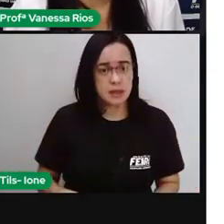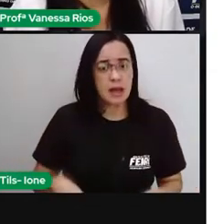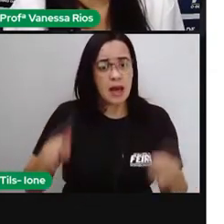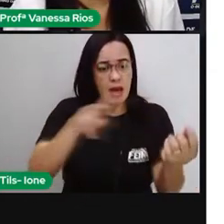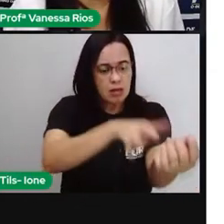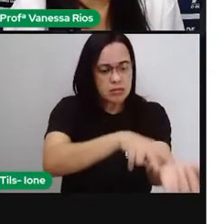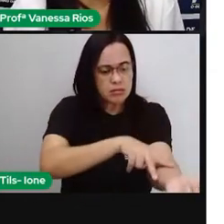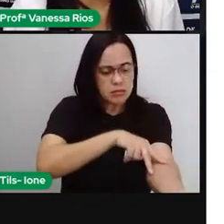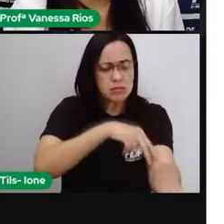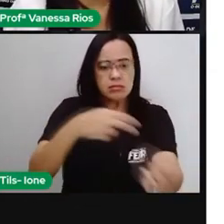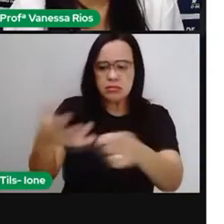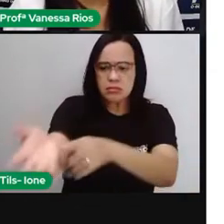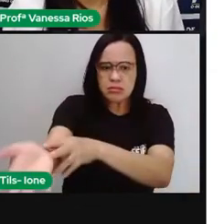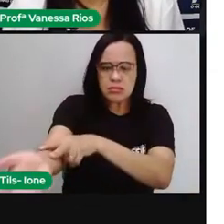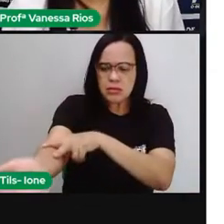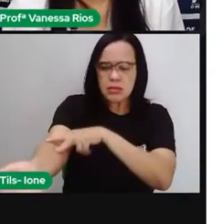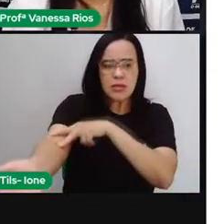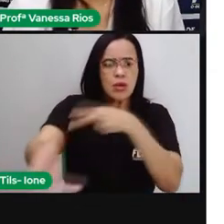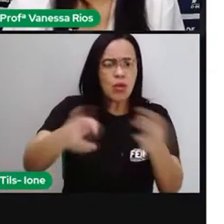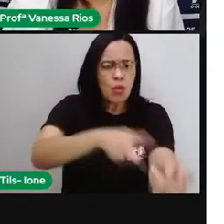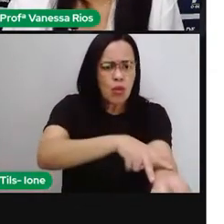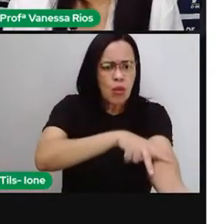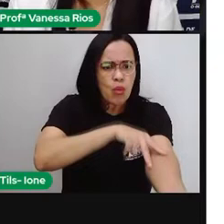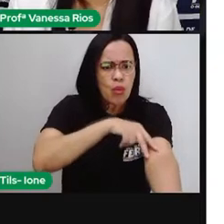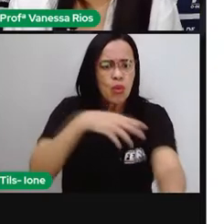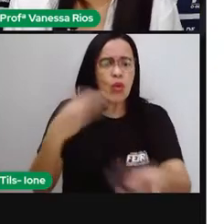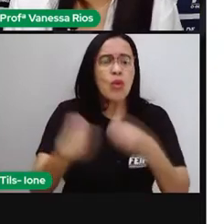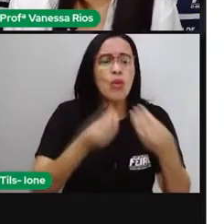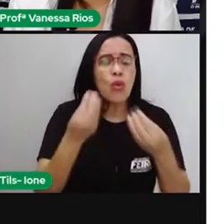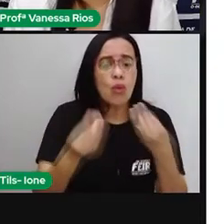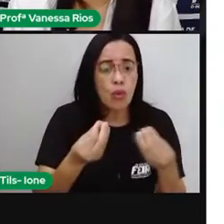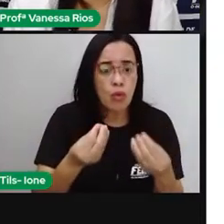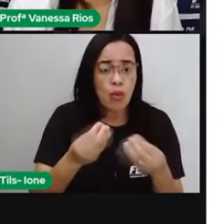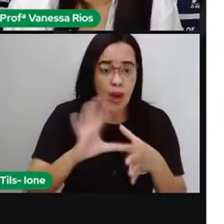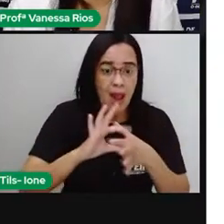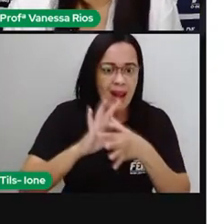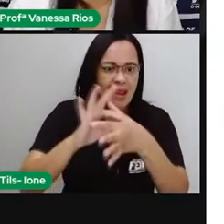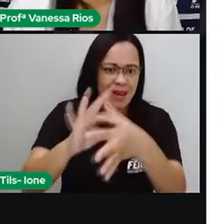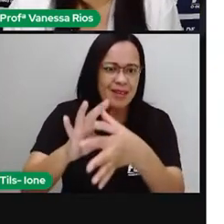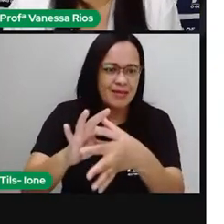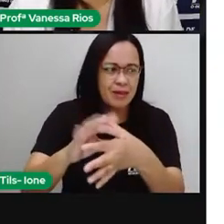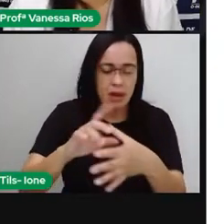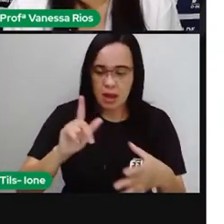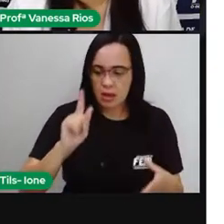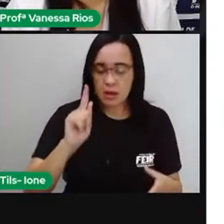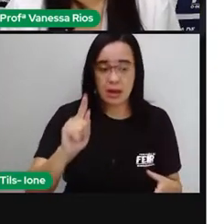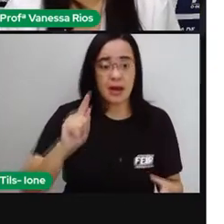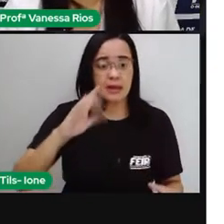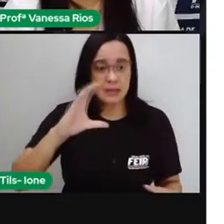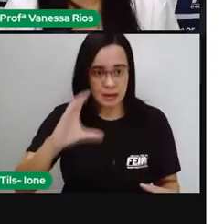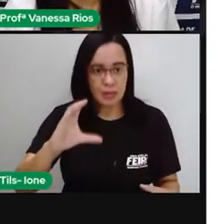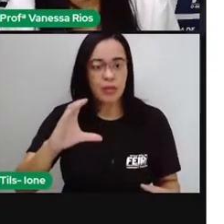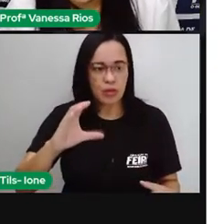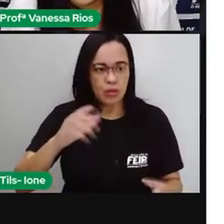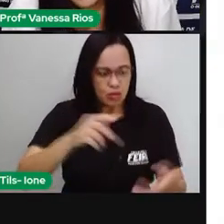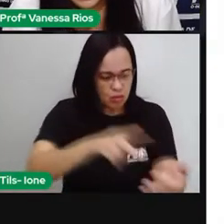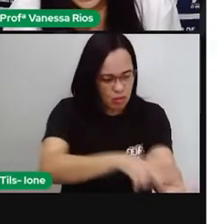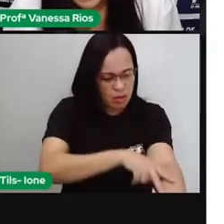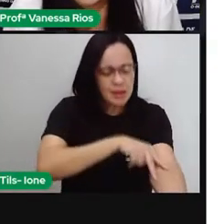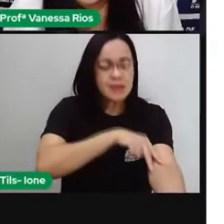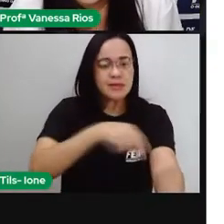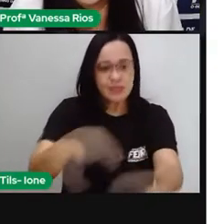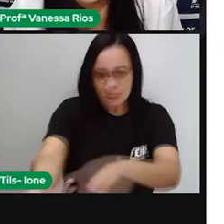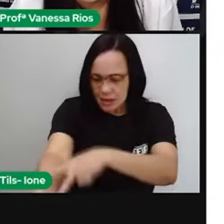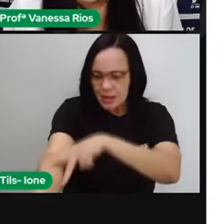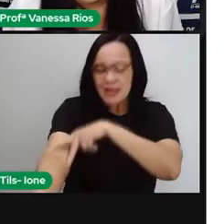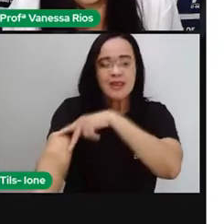transportam sangue aí já rico em gás carbônico, né? E aí a gente chama de... O sangue que corre nas veias aí